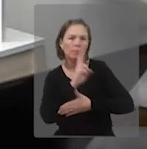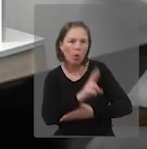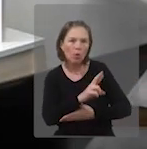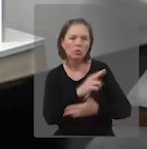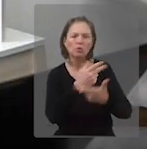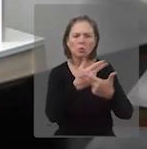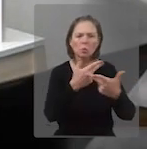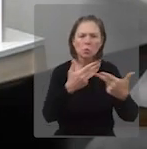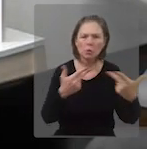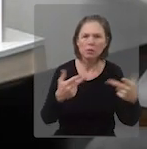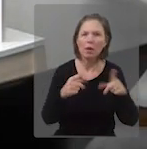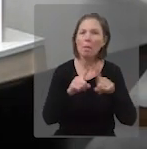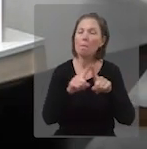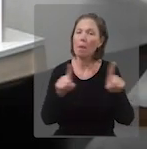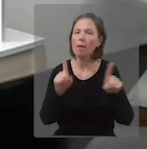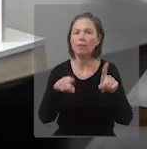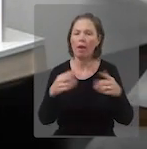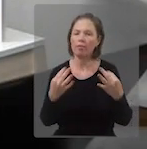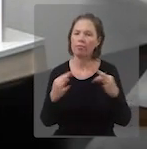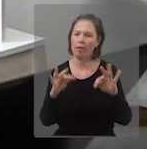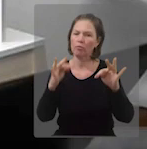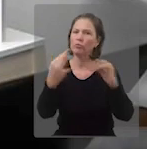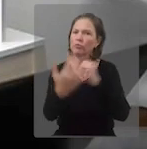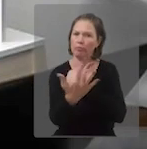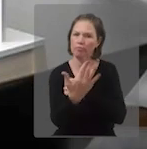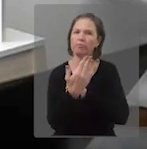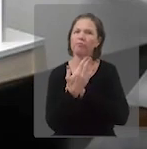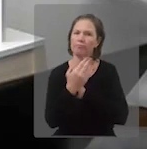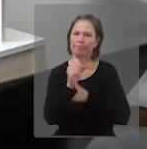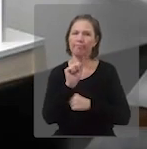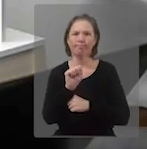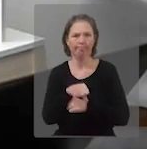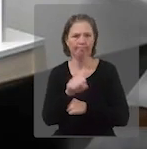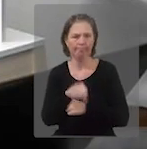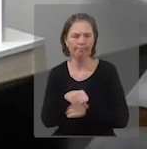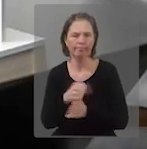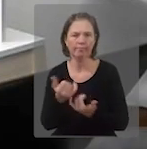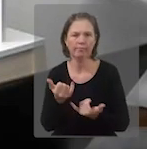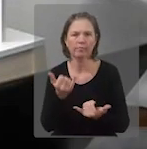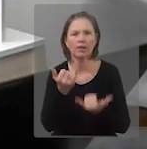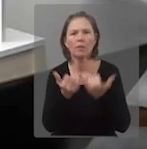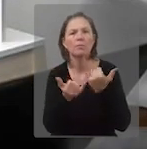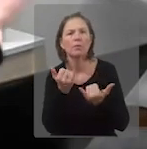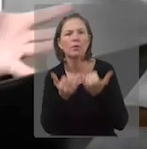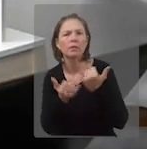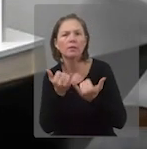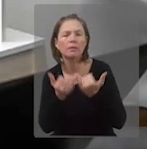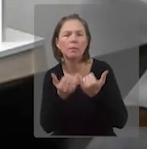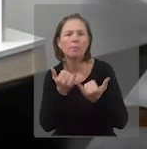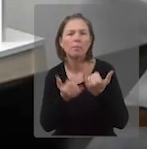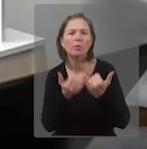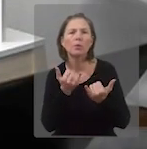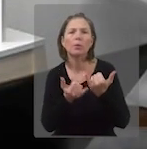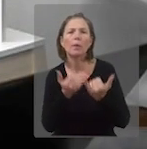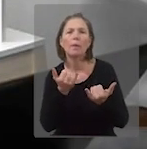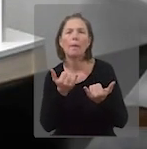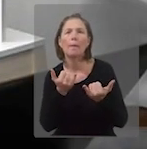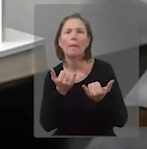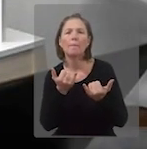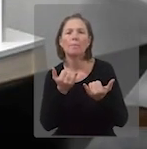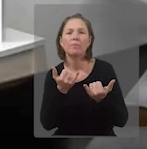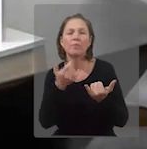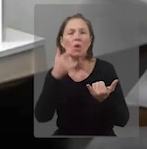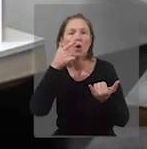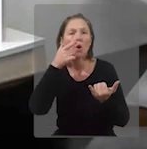questionamentos, às dúvidas, enfim. Mas são tecnologias que vêm também para ajudar. Um exemplo aqui, você